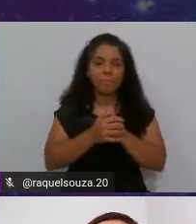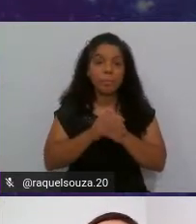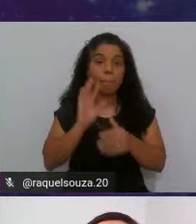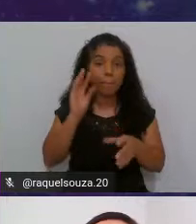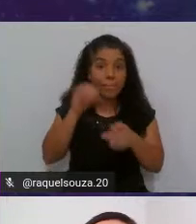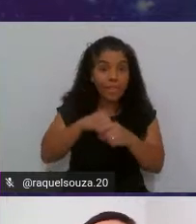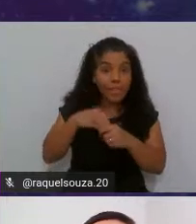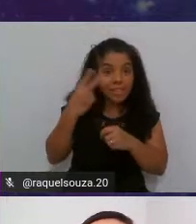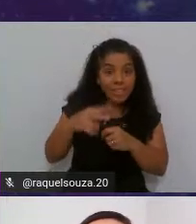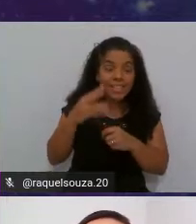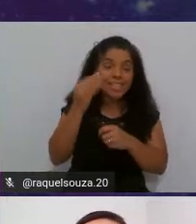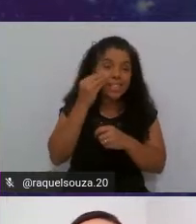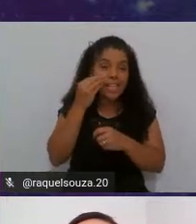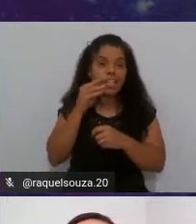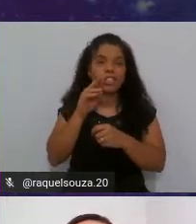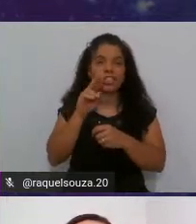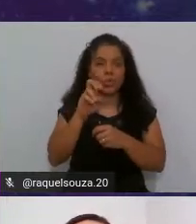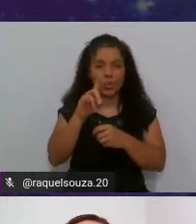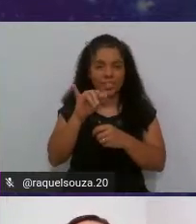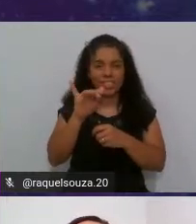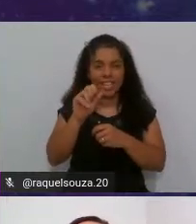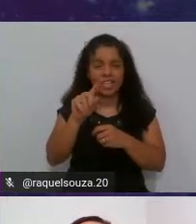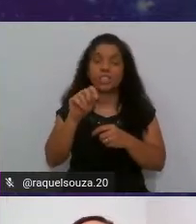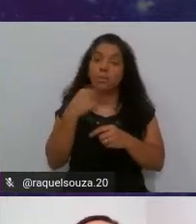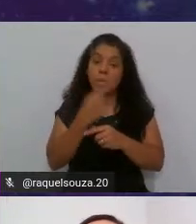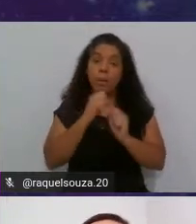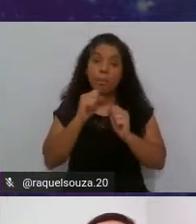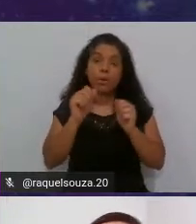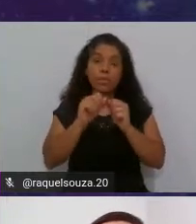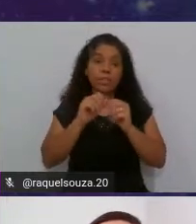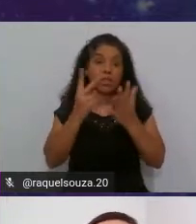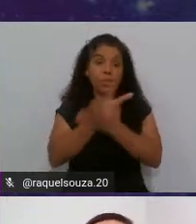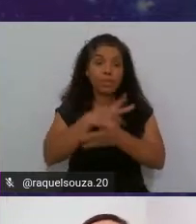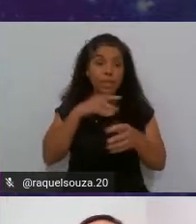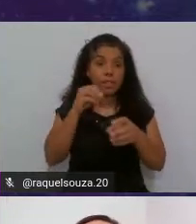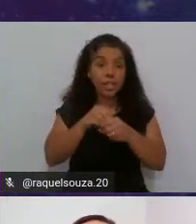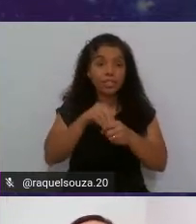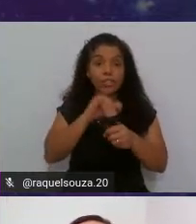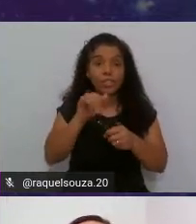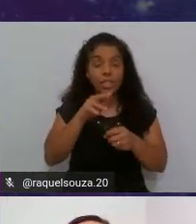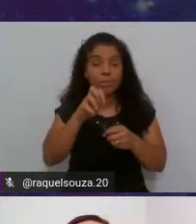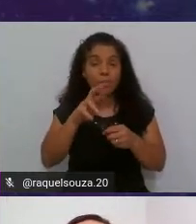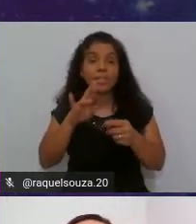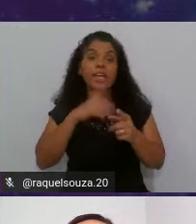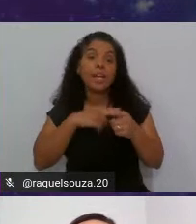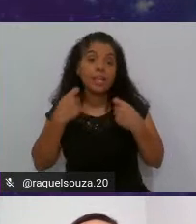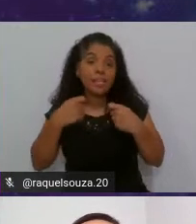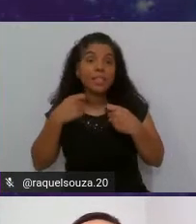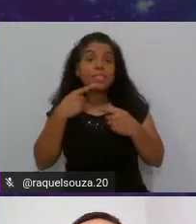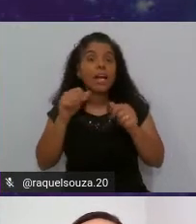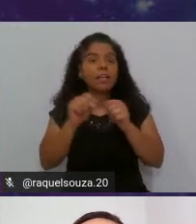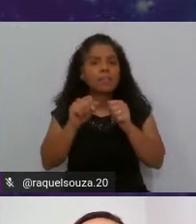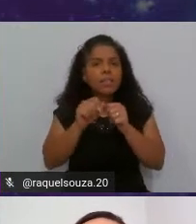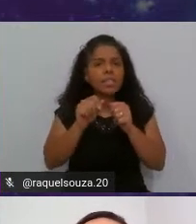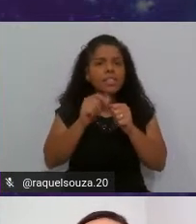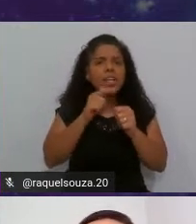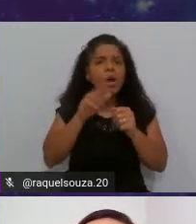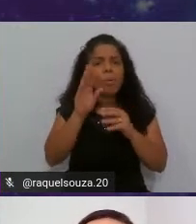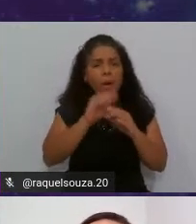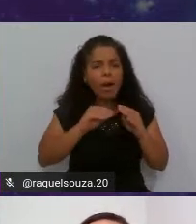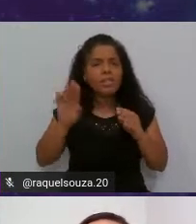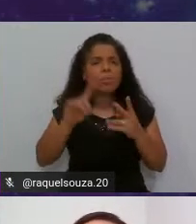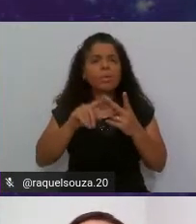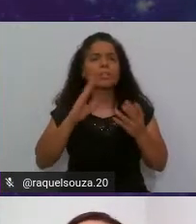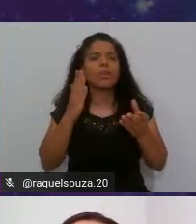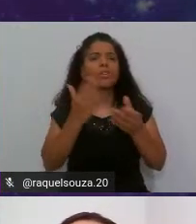desse teste de unidade para que a gente possa executar ele dentro do JMeeter é necessário realizarmos uma exportação de um